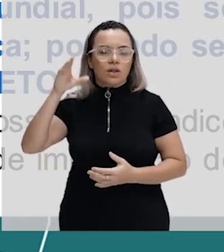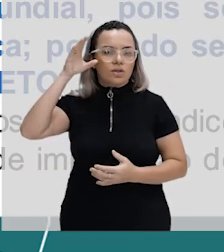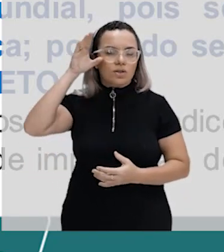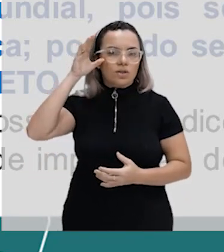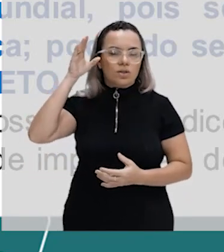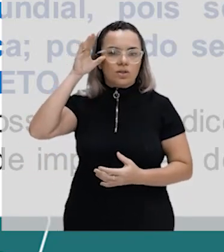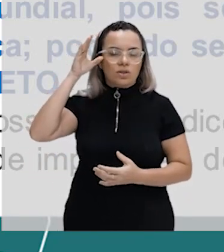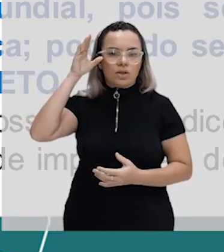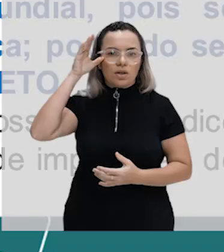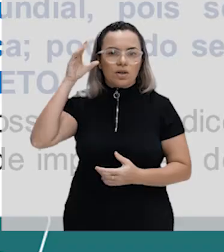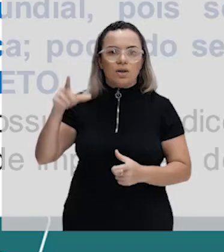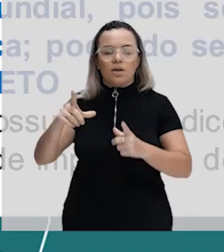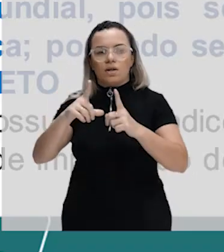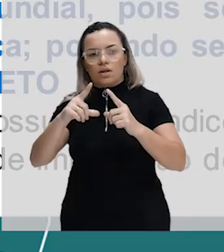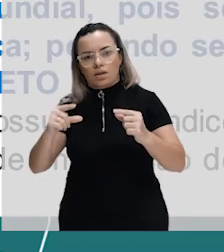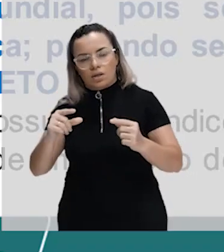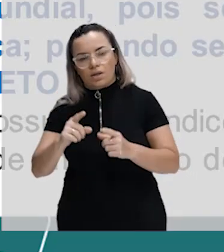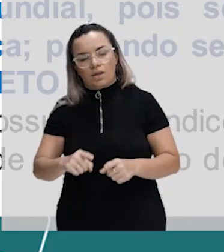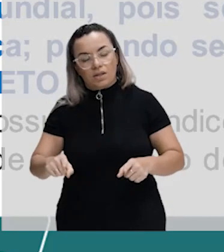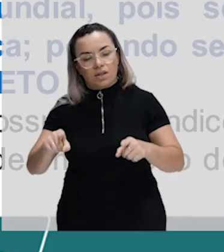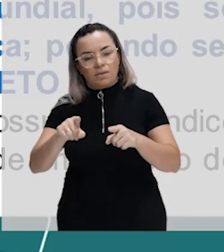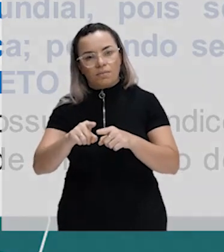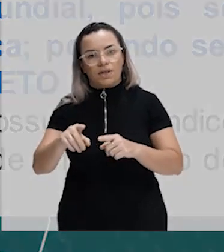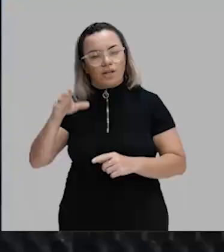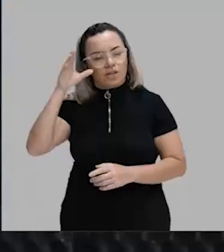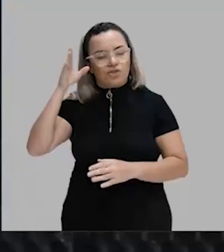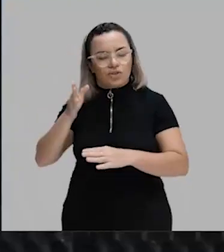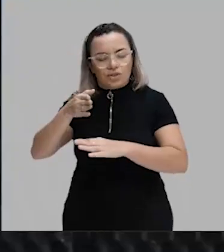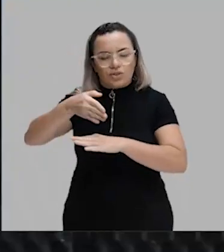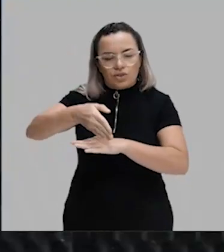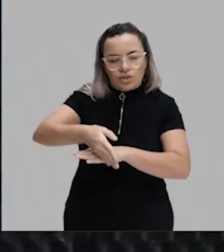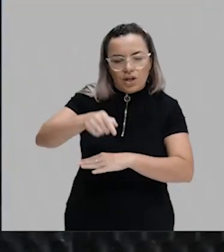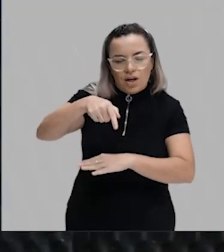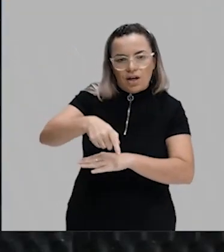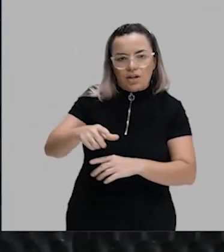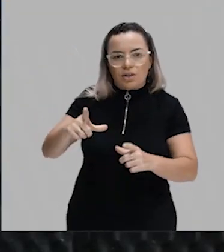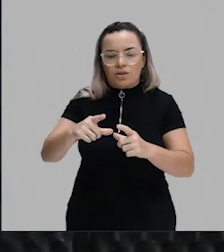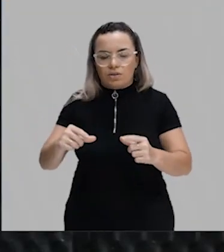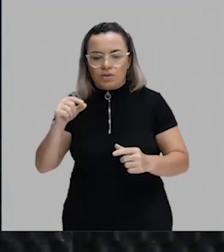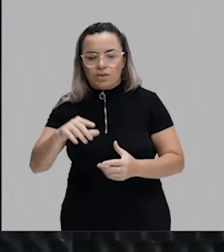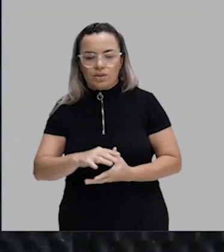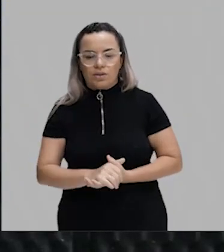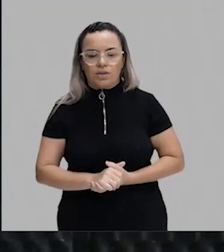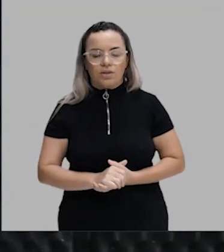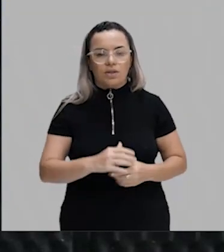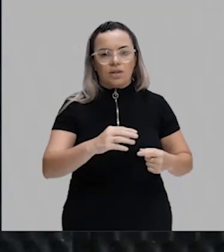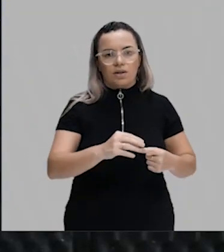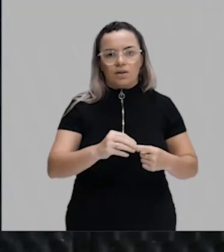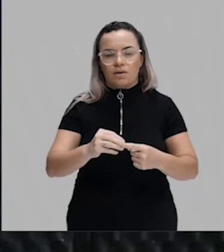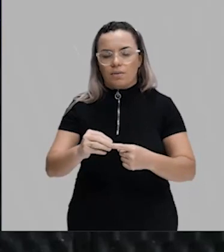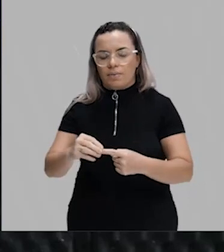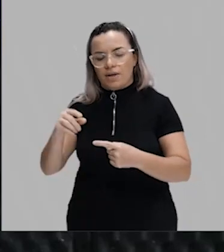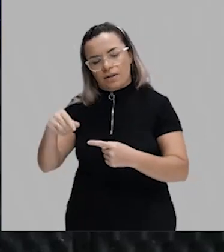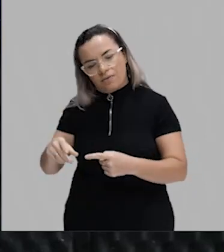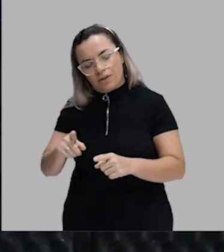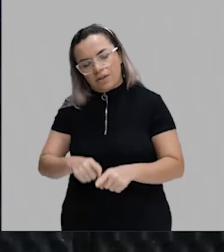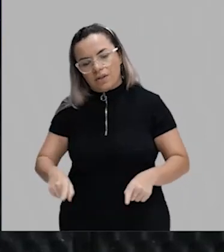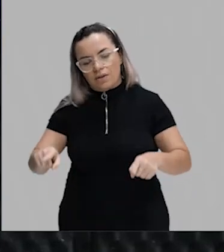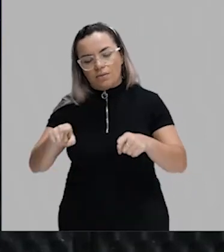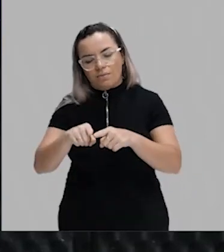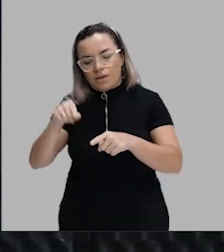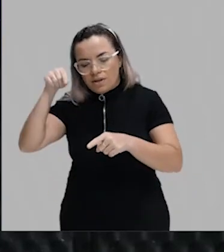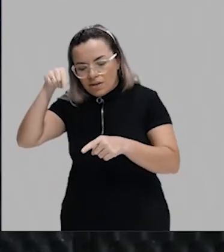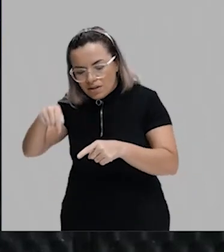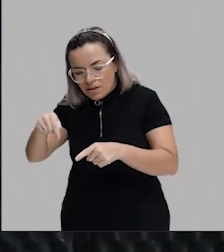tu tem as regiões periféricas, que vão se absorver desse desenvolvimento tecnológico, que é onde o Brasil está inserido. O Brasil pode ser